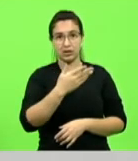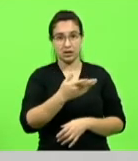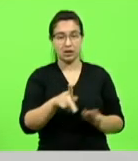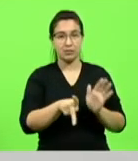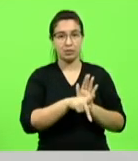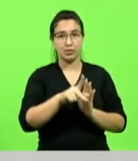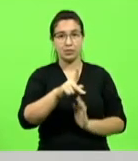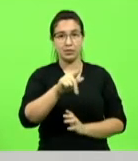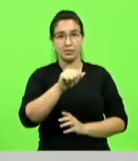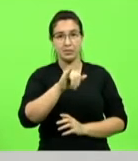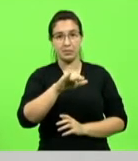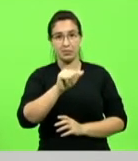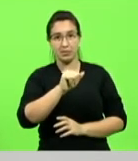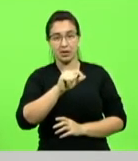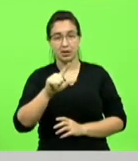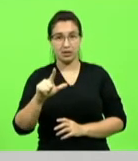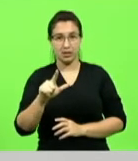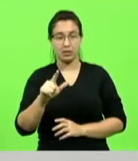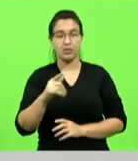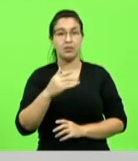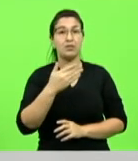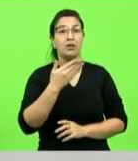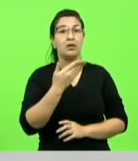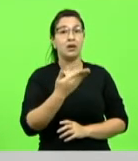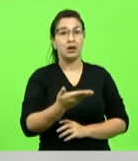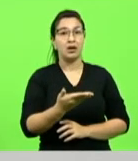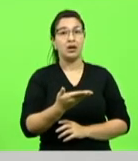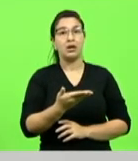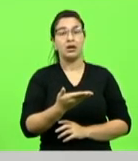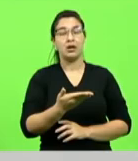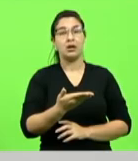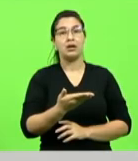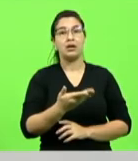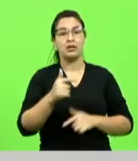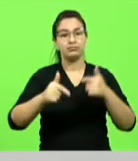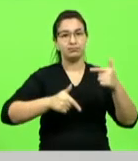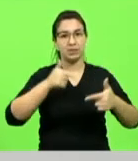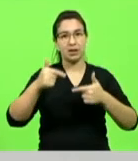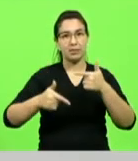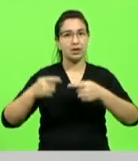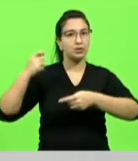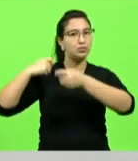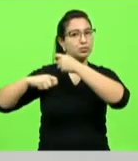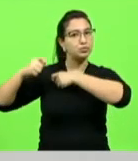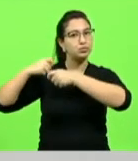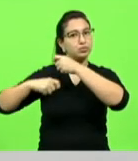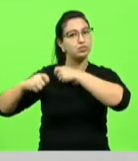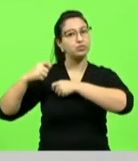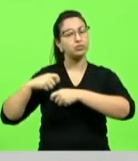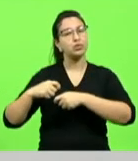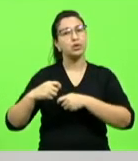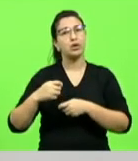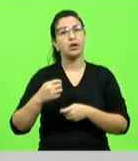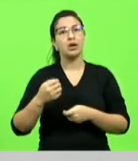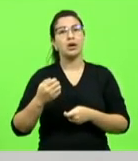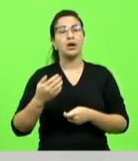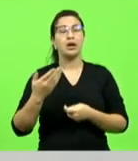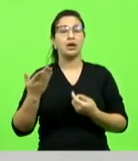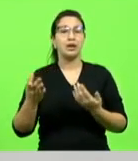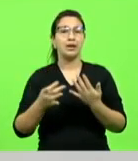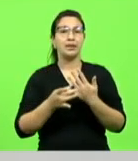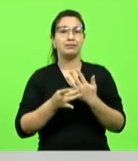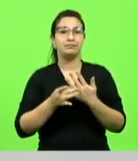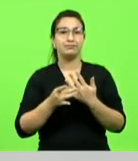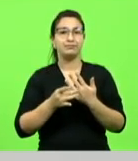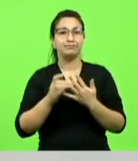o ex-companheiro entrou no salão de beleza e deu pelo menos cinco tiros uma brutalidade uma violência sem